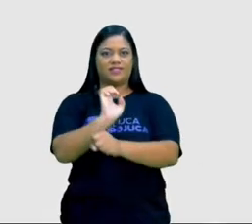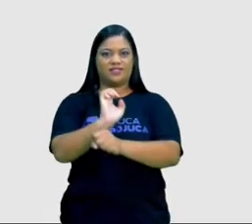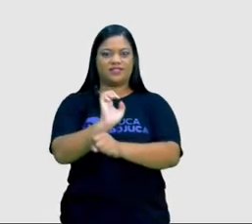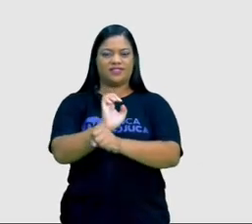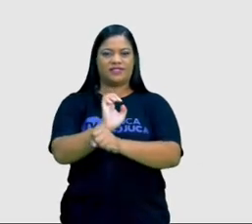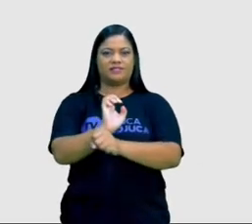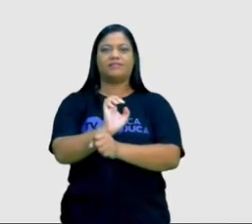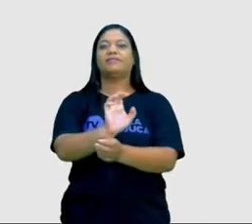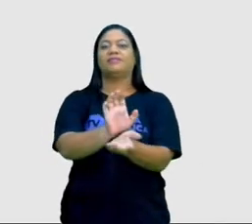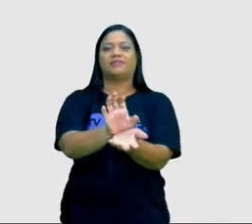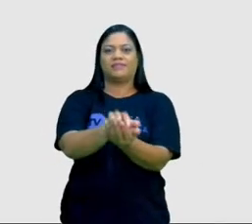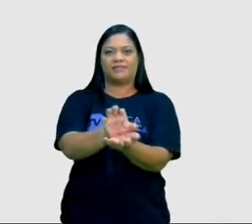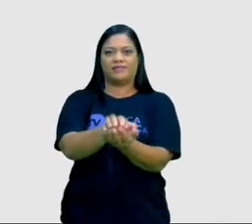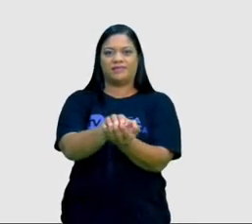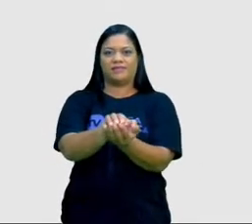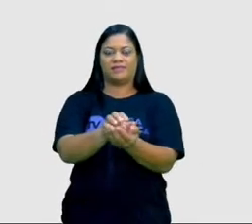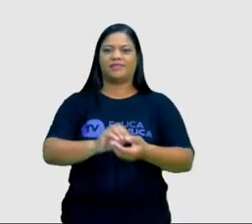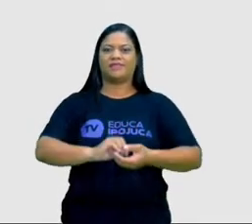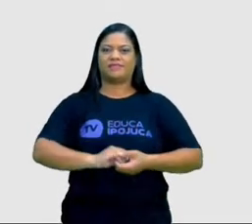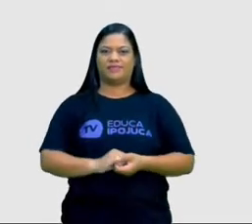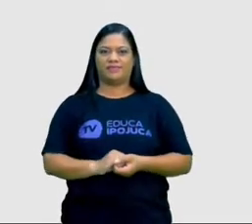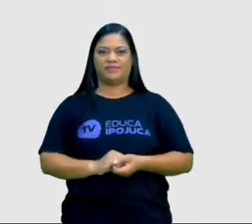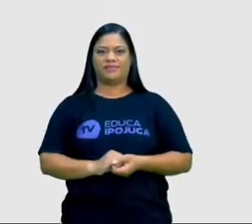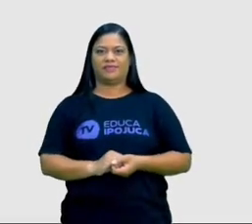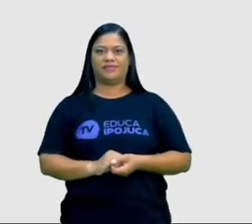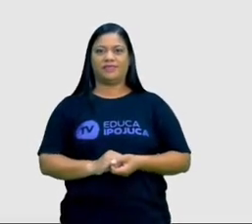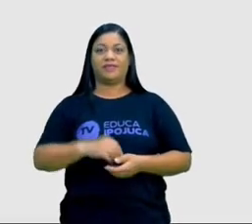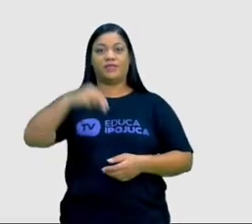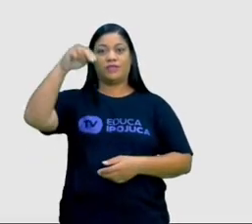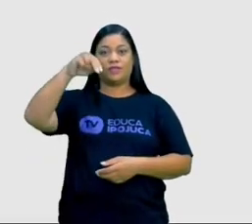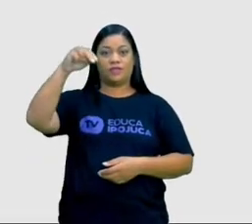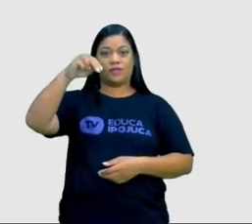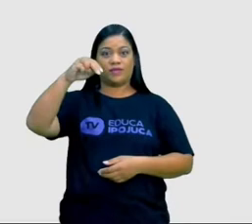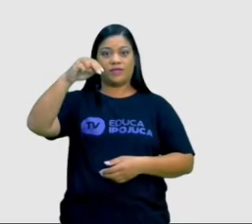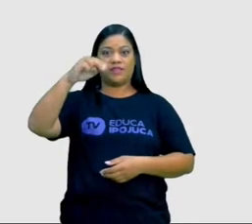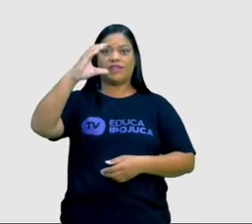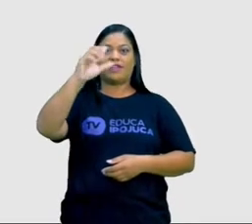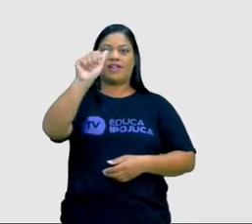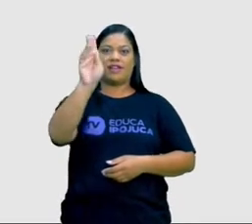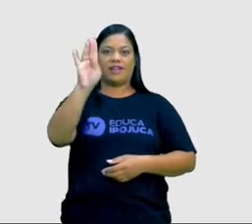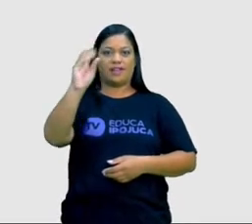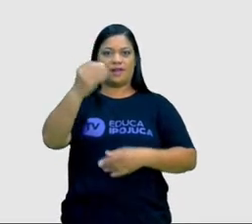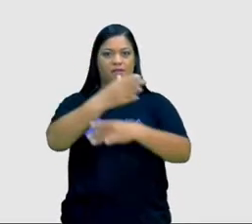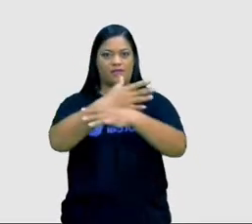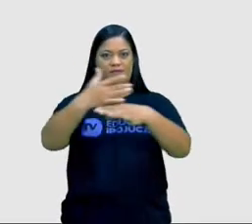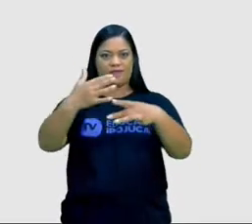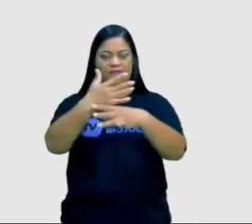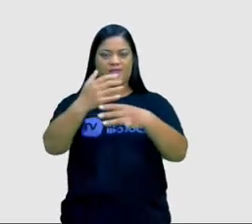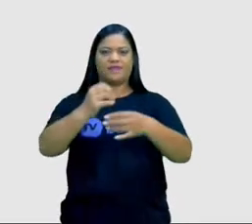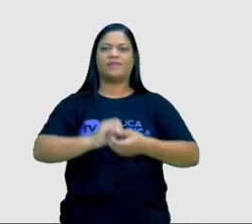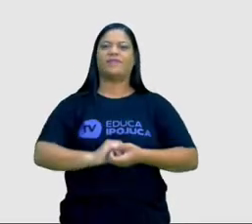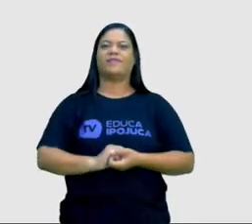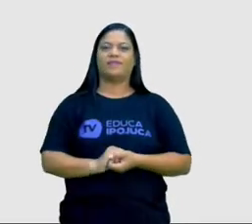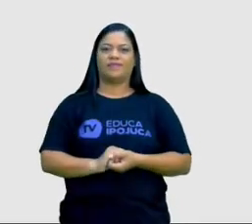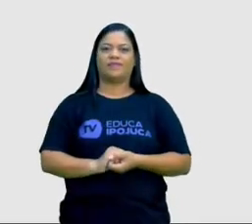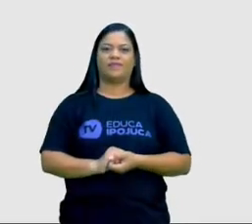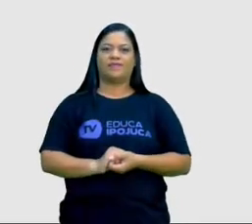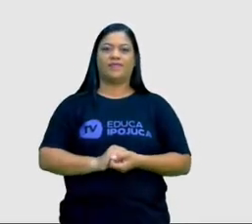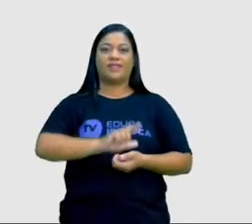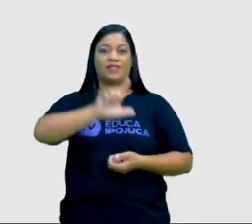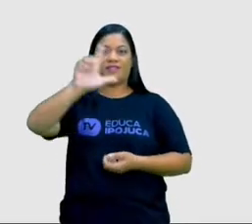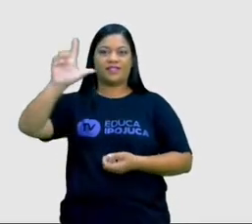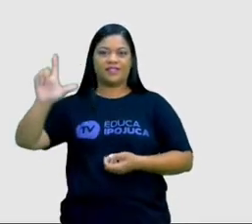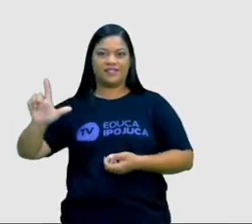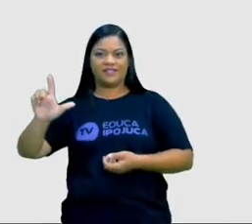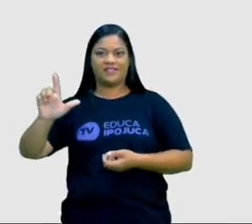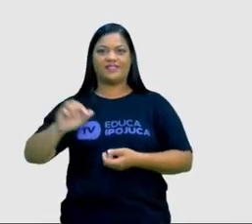Pernambuco. Seus limites são, ao norte fica o Cabo de Santo Agostinho. Ao oeste da cidade